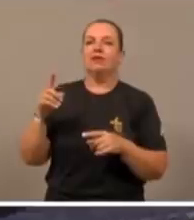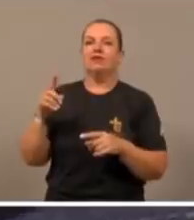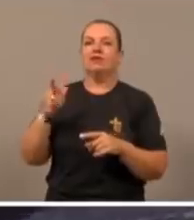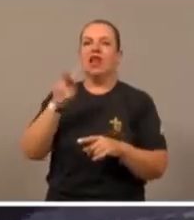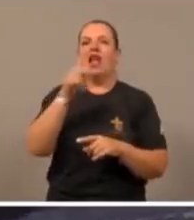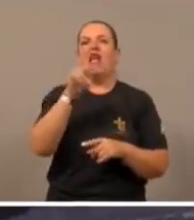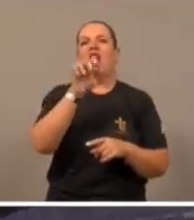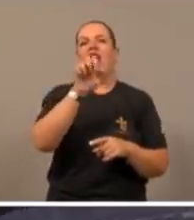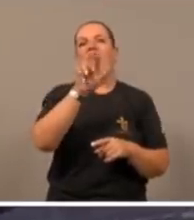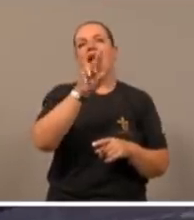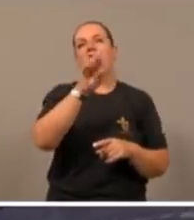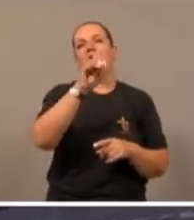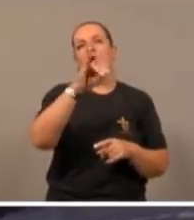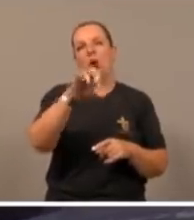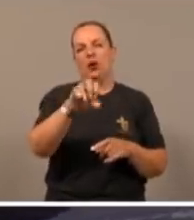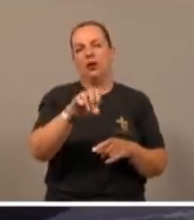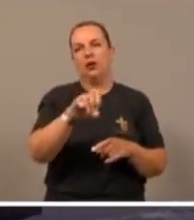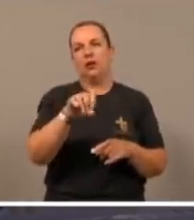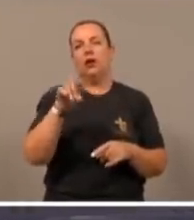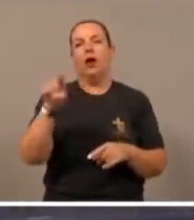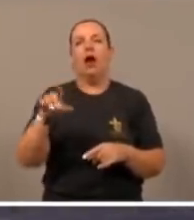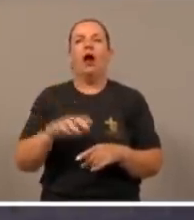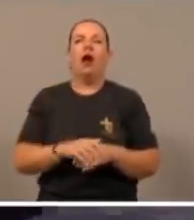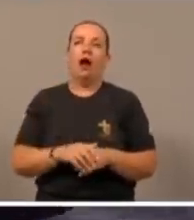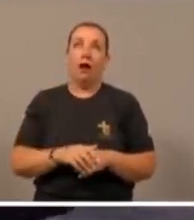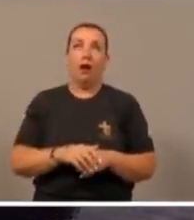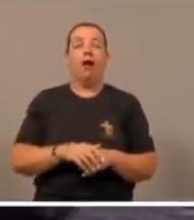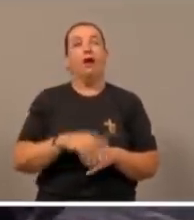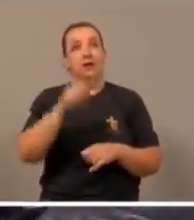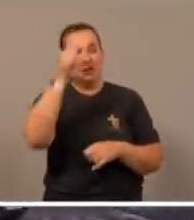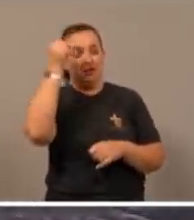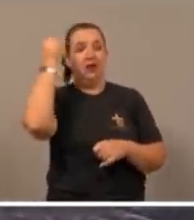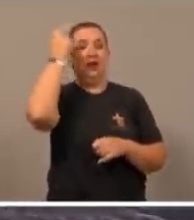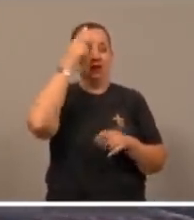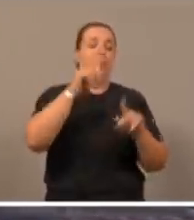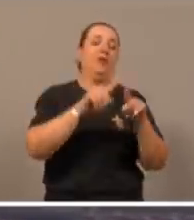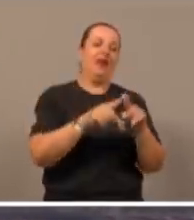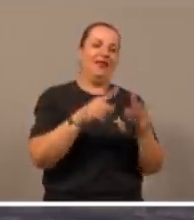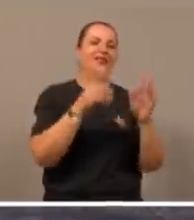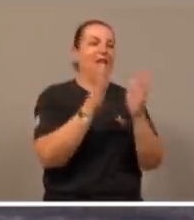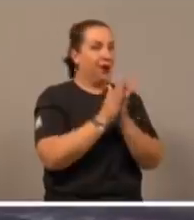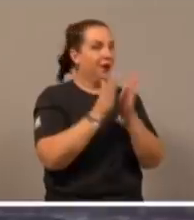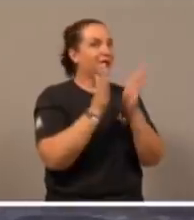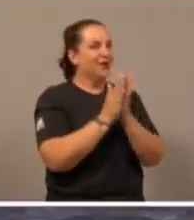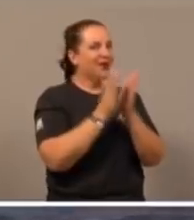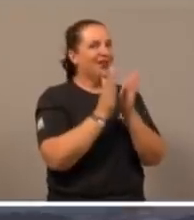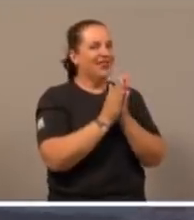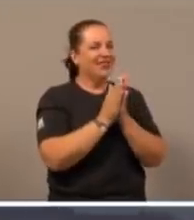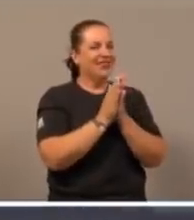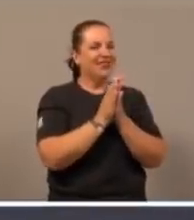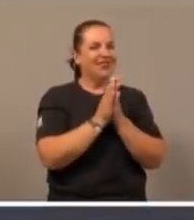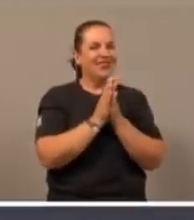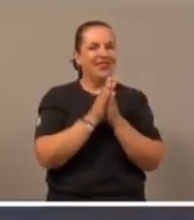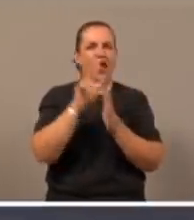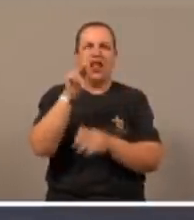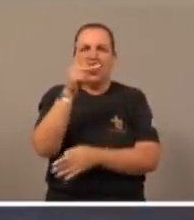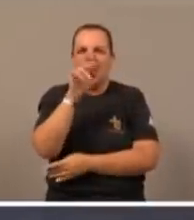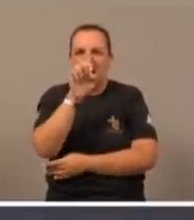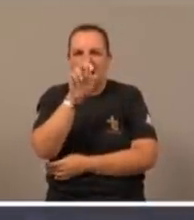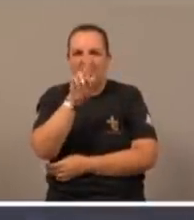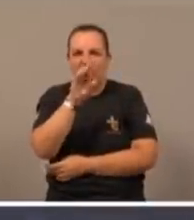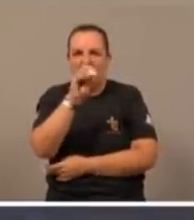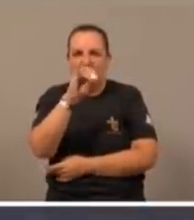herói não está no céu, ah ele foi um mártir, ah mas para ser mártir ele rezou, entende a diferença? Herói não está no céu,